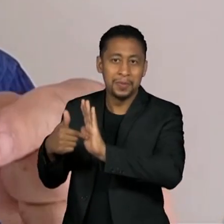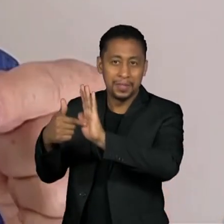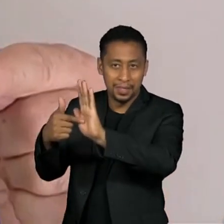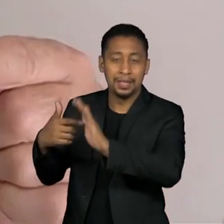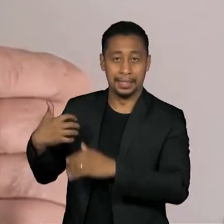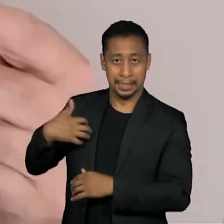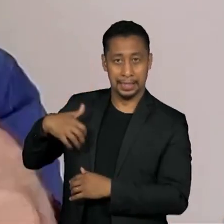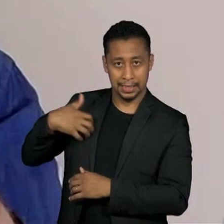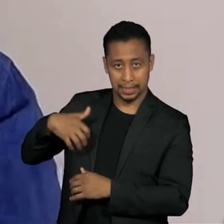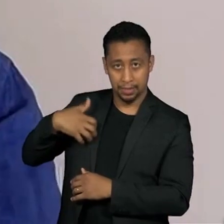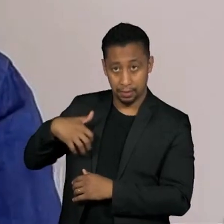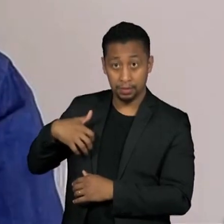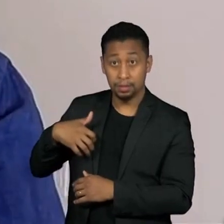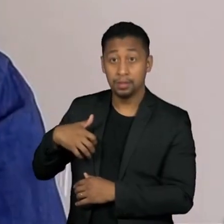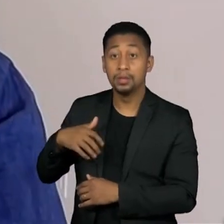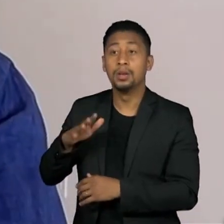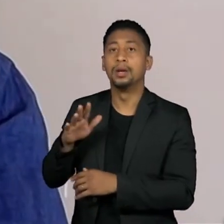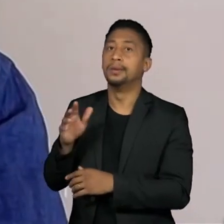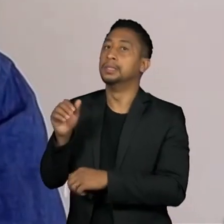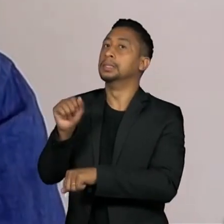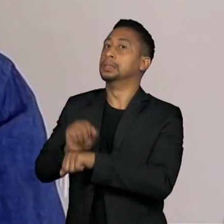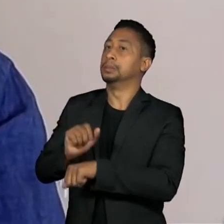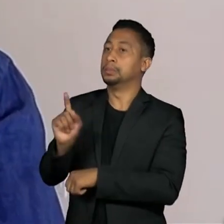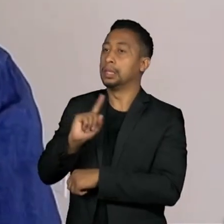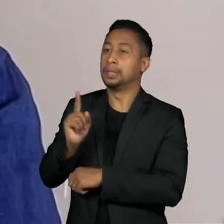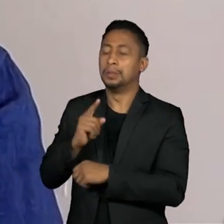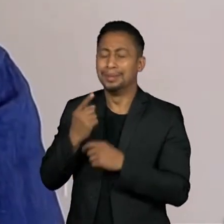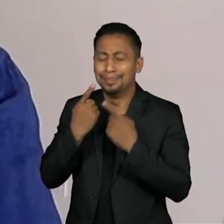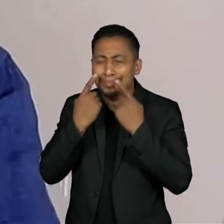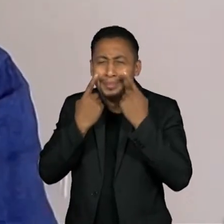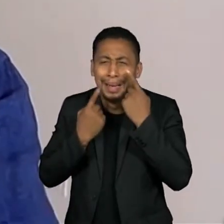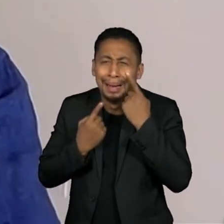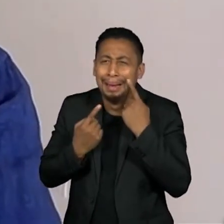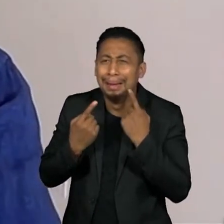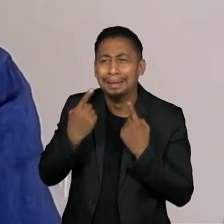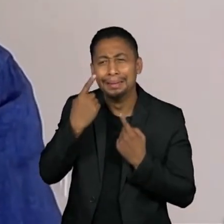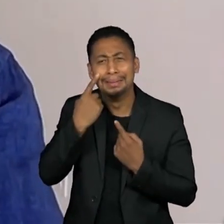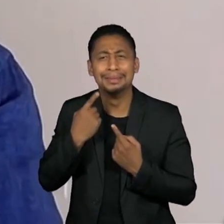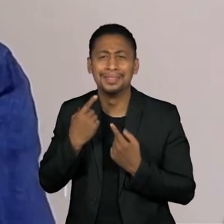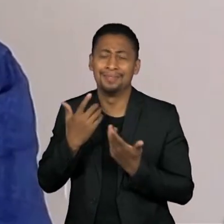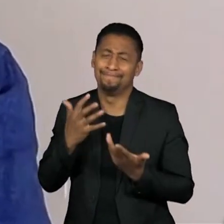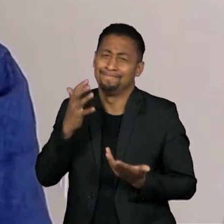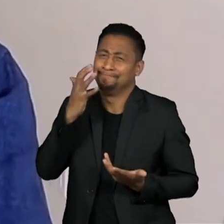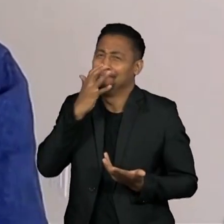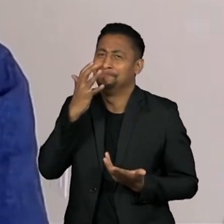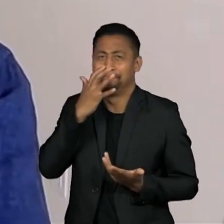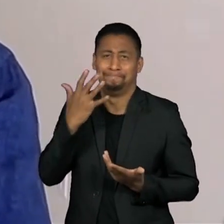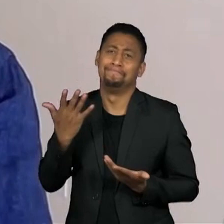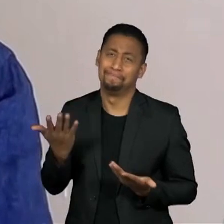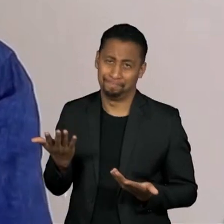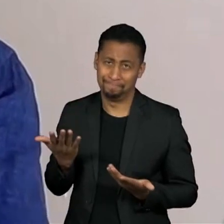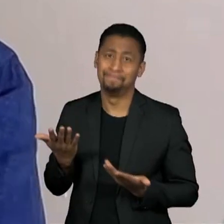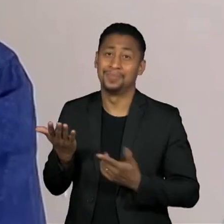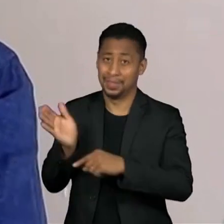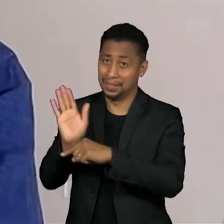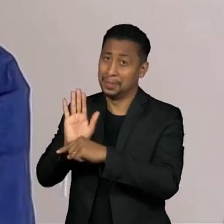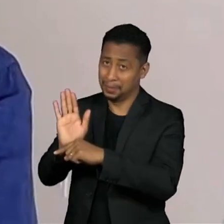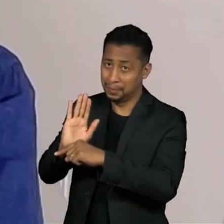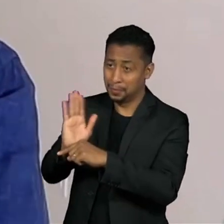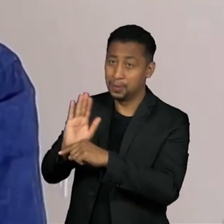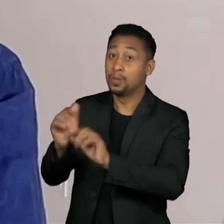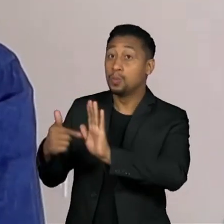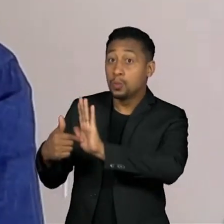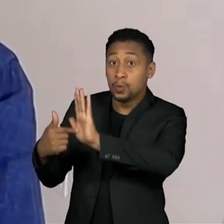E não pude parar de chorar em toda a película. E a mí me impressionava, porque a película, História Oficial, mostra um aspecto